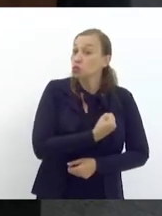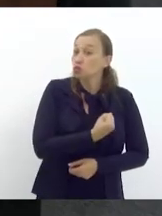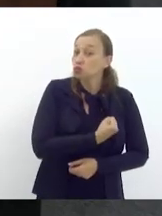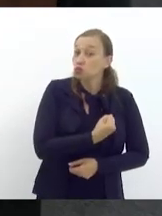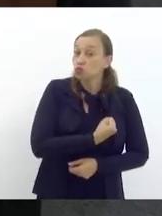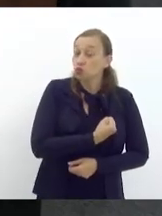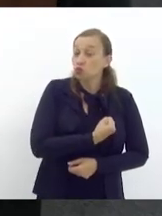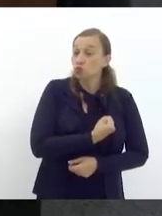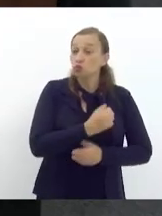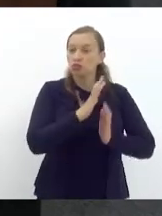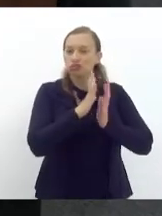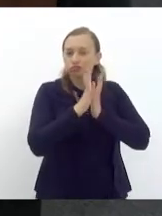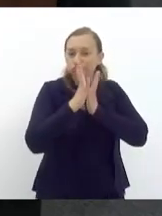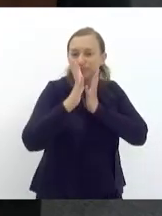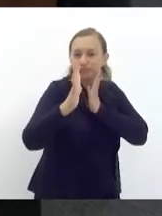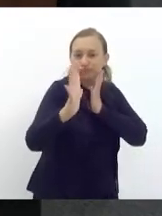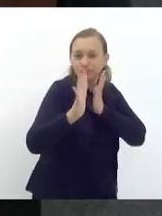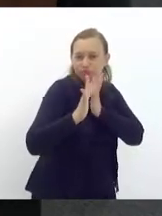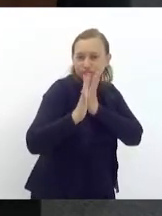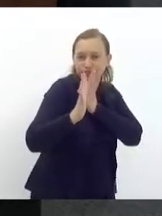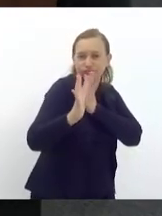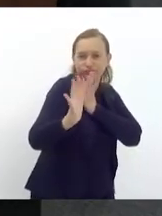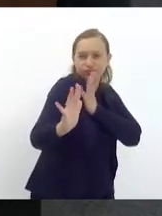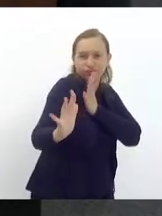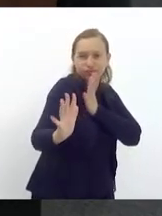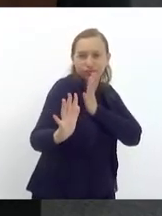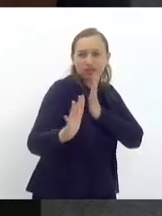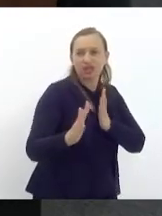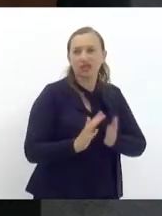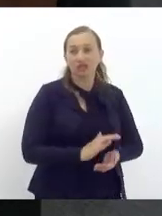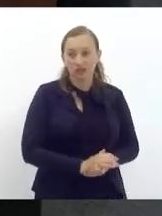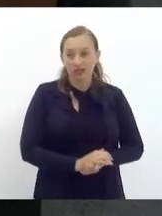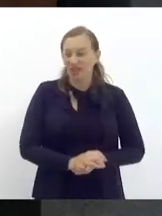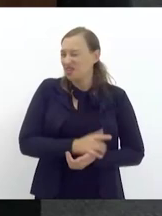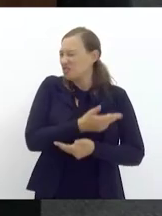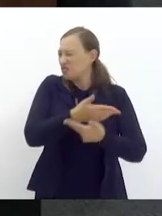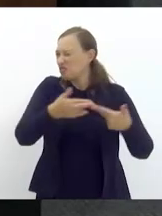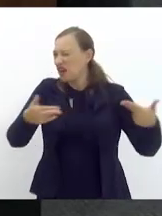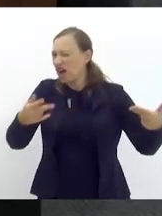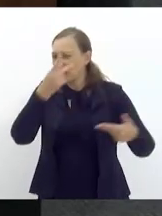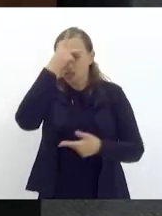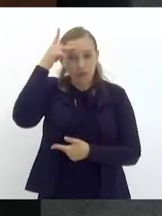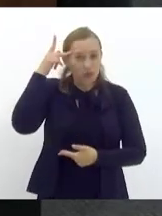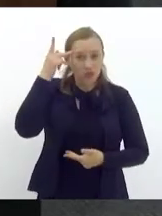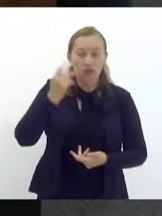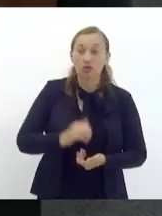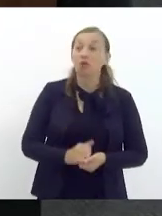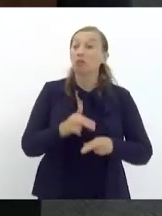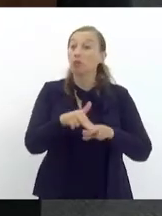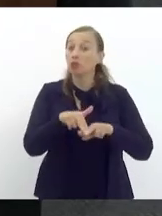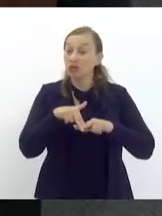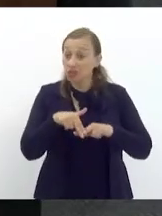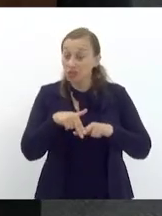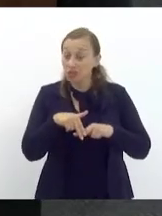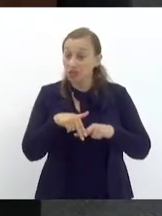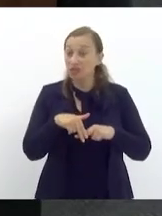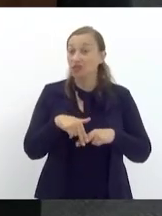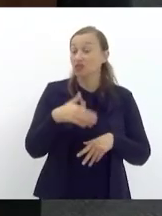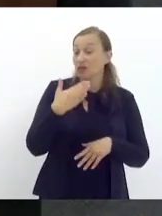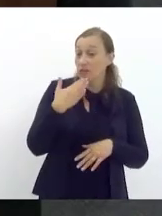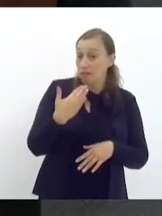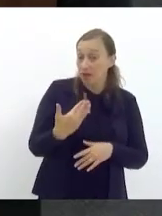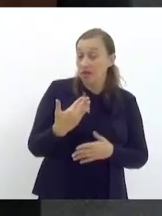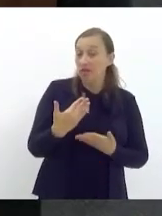fila de espera ele alcança milhares de pessoas por isso que a gente sugere